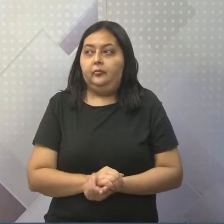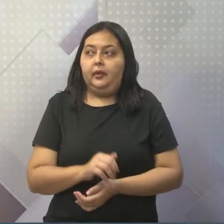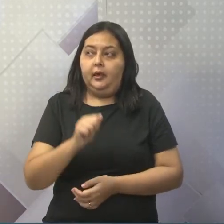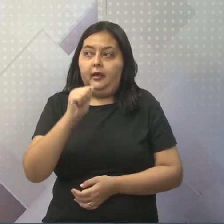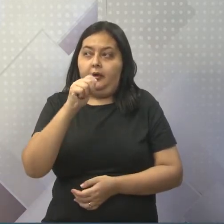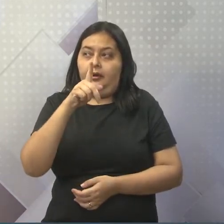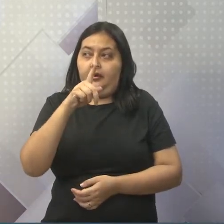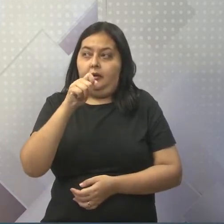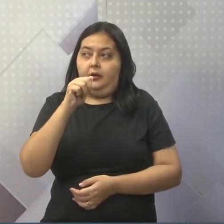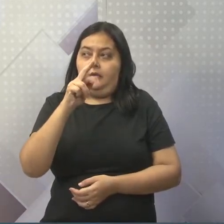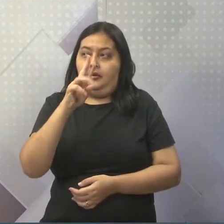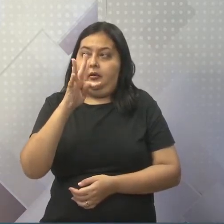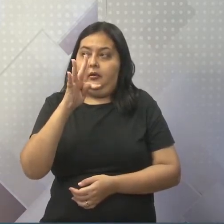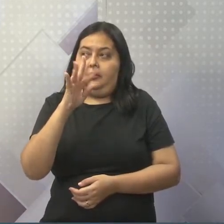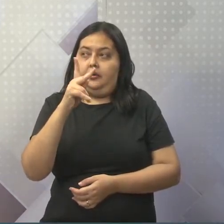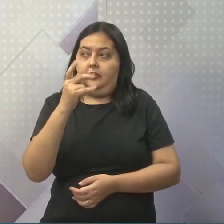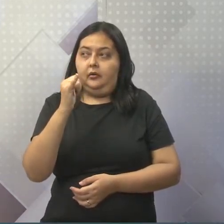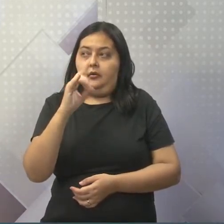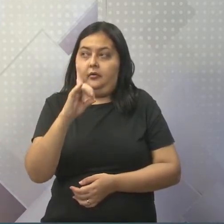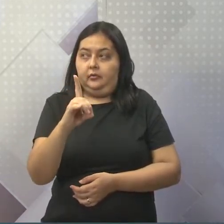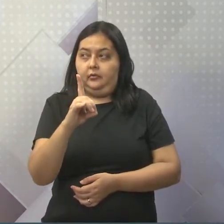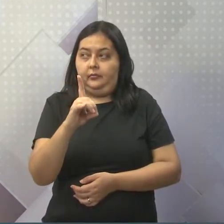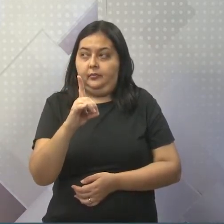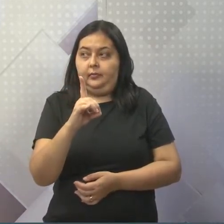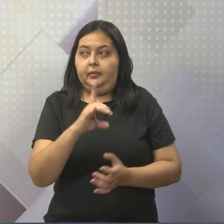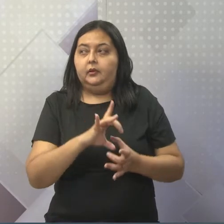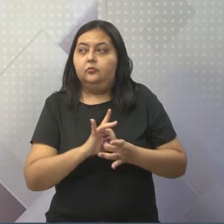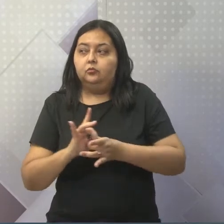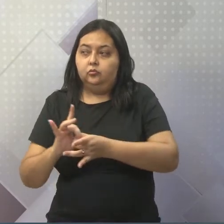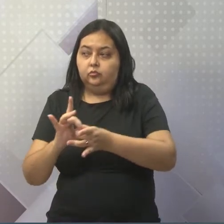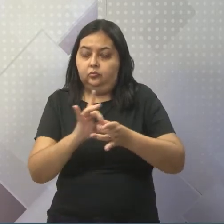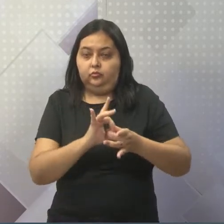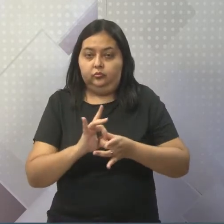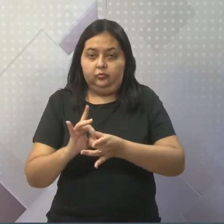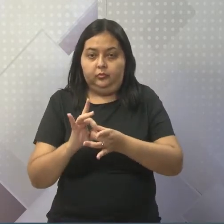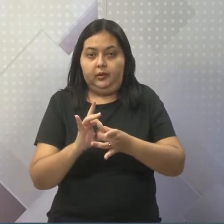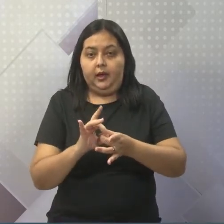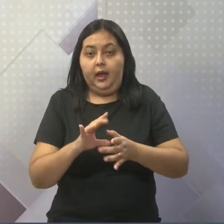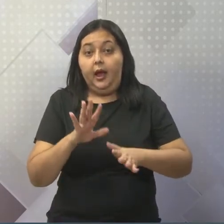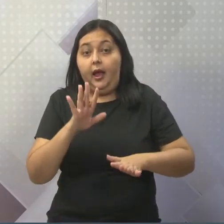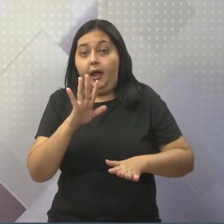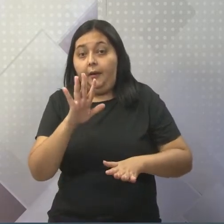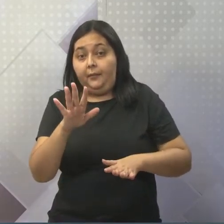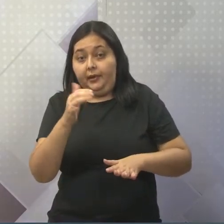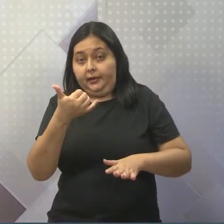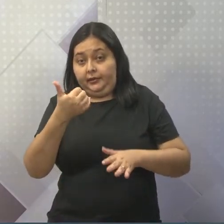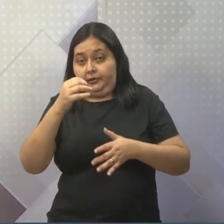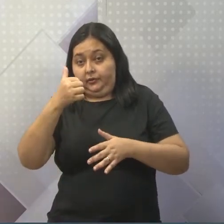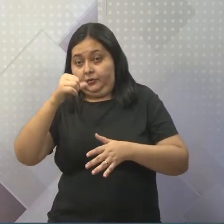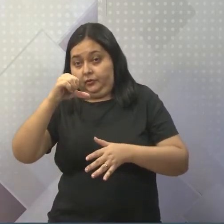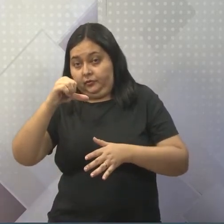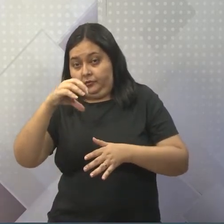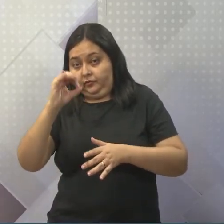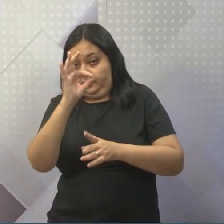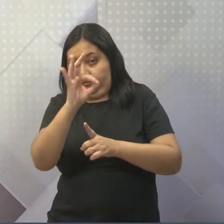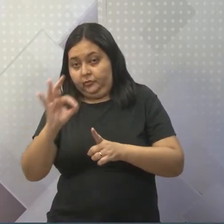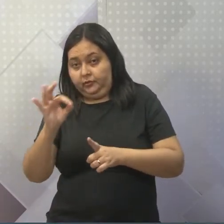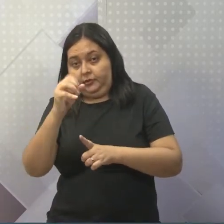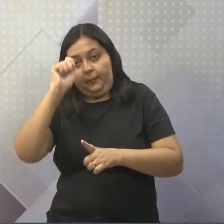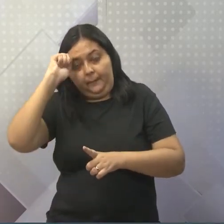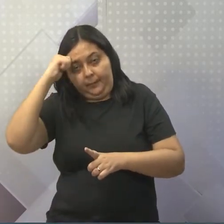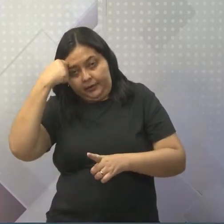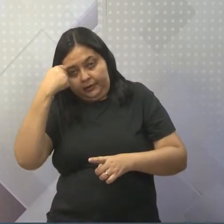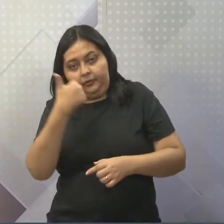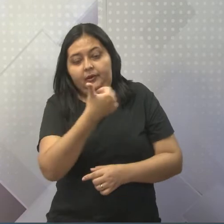segregação étnica. Para você ter ideia, na África do Sul, 90% da população é negra e 10% é branca de colonizadores